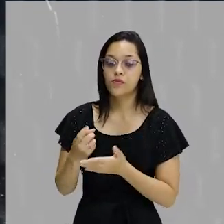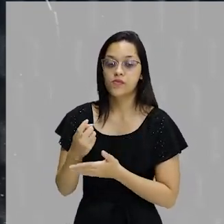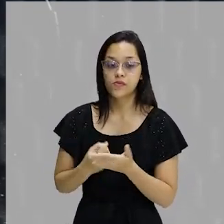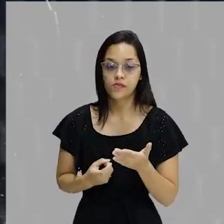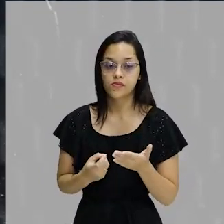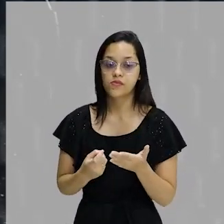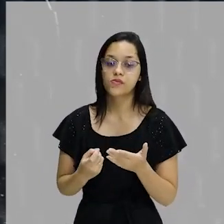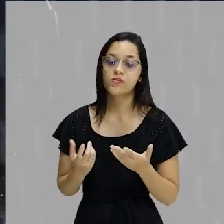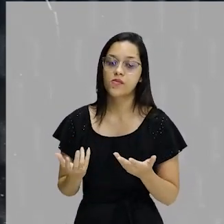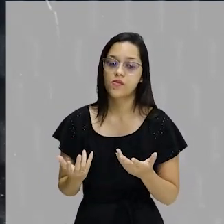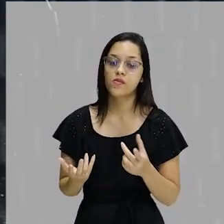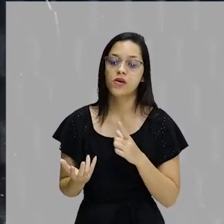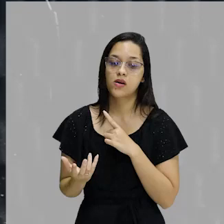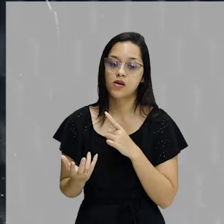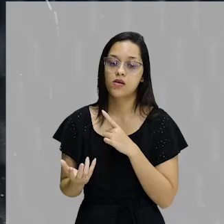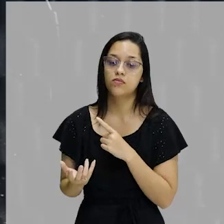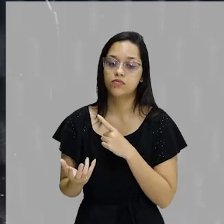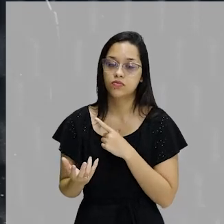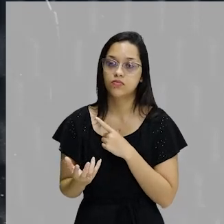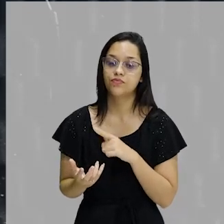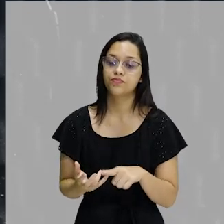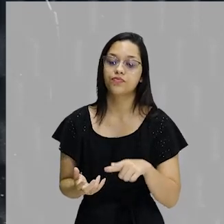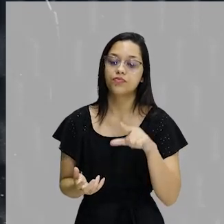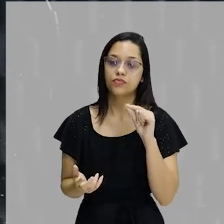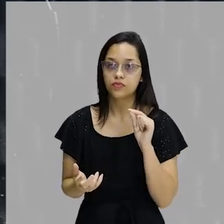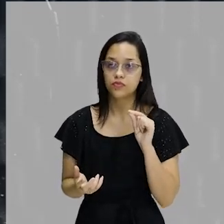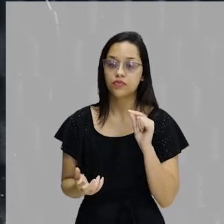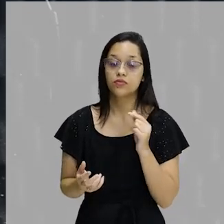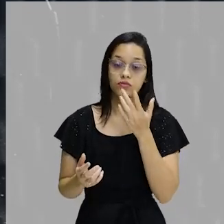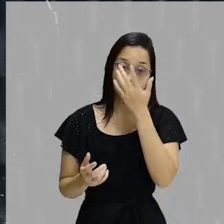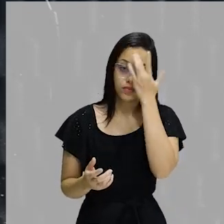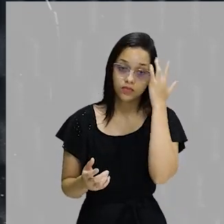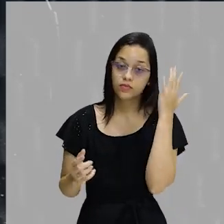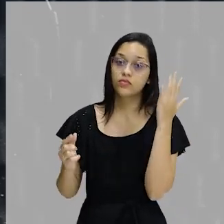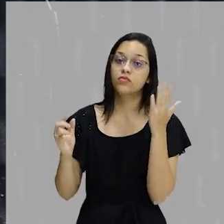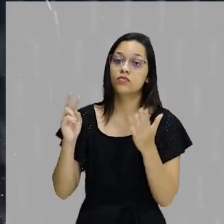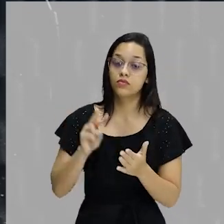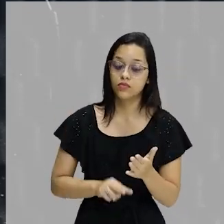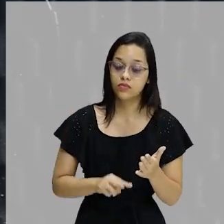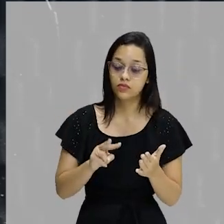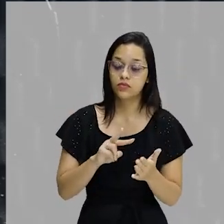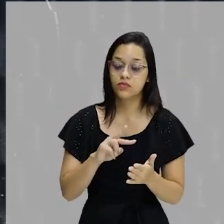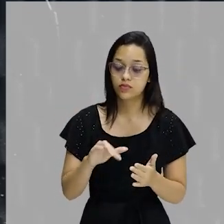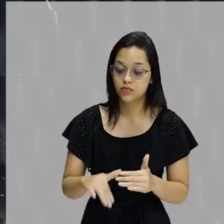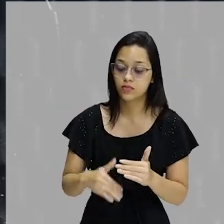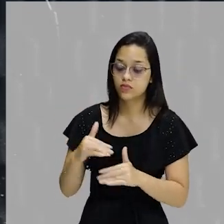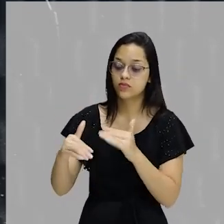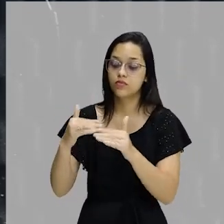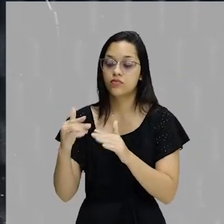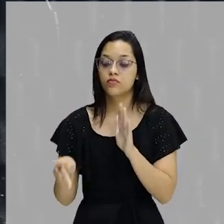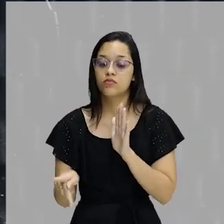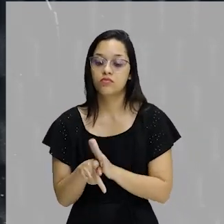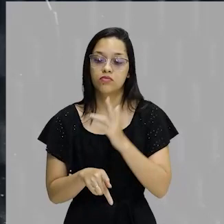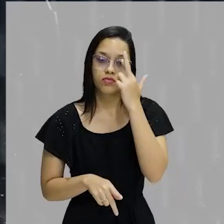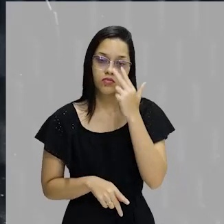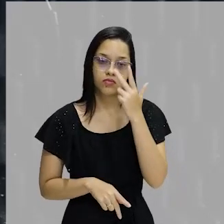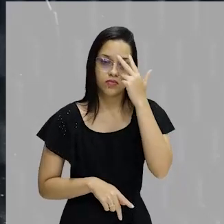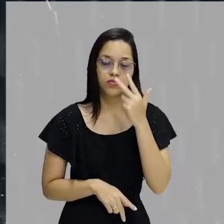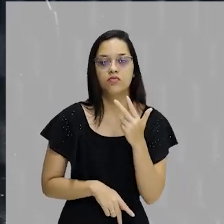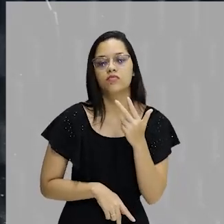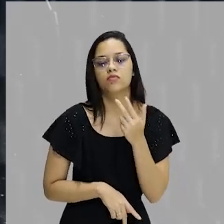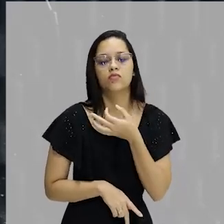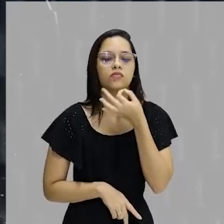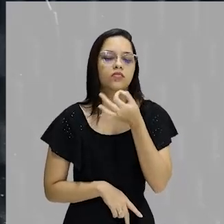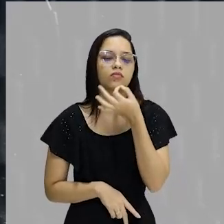obviamente, vai ser definida pelo leitor, que vai construir a versão final do texto.